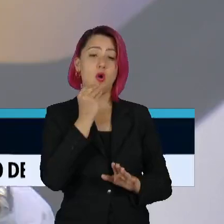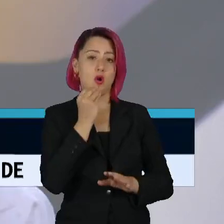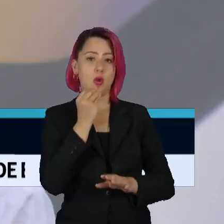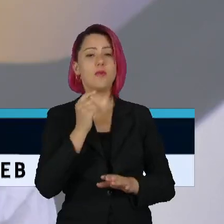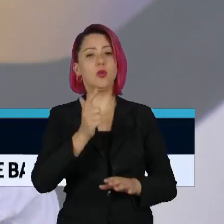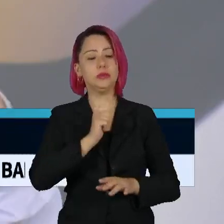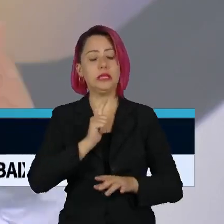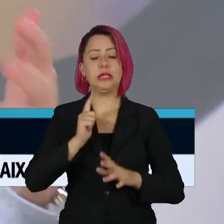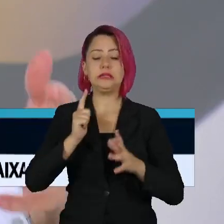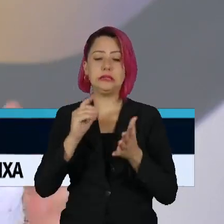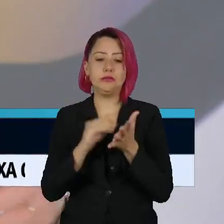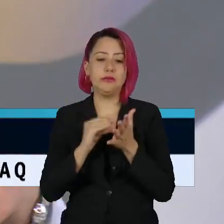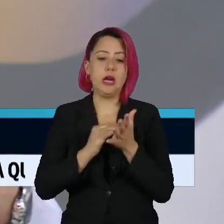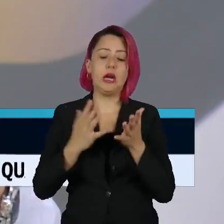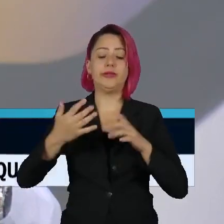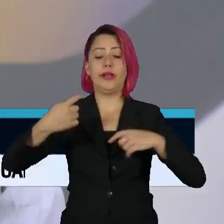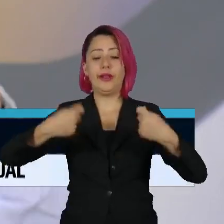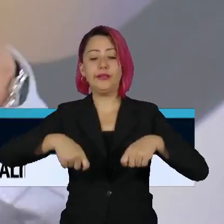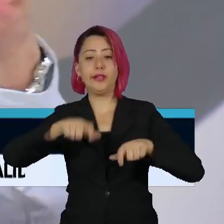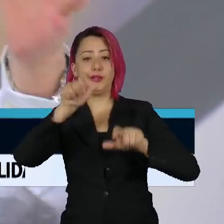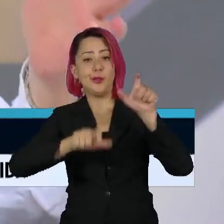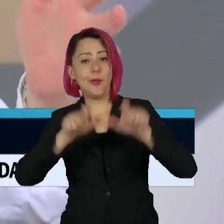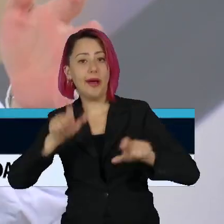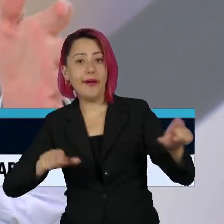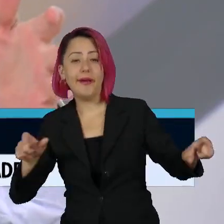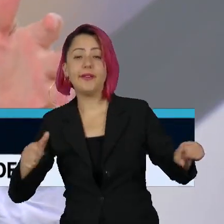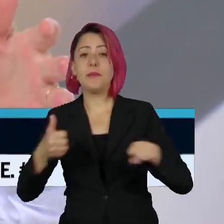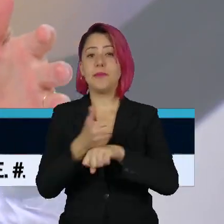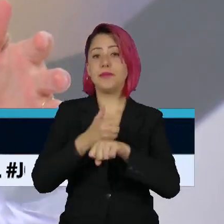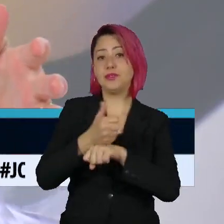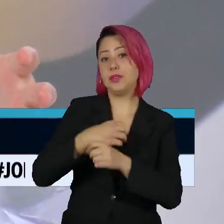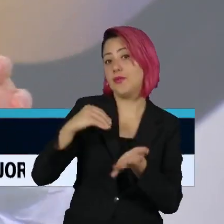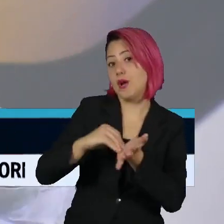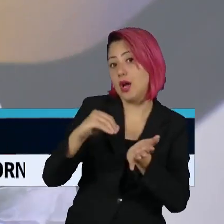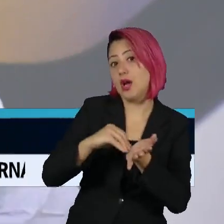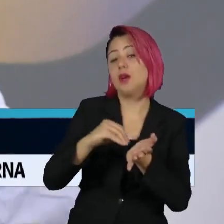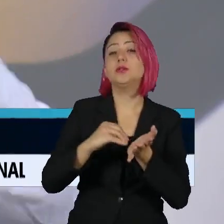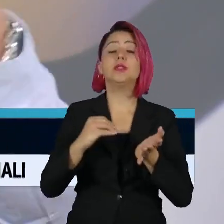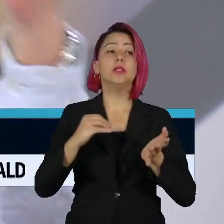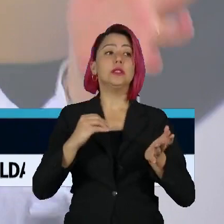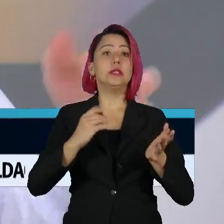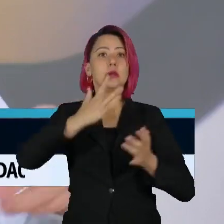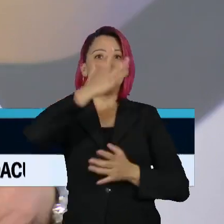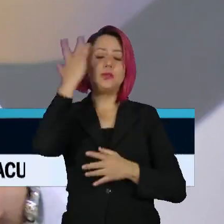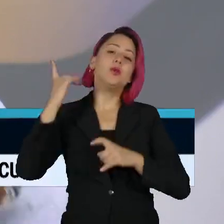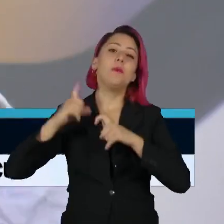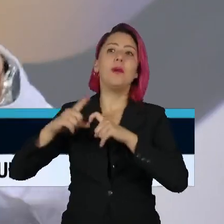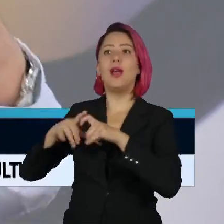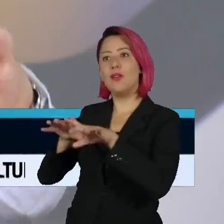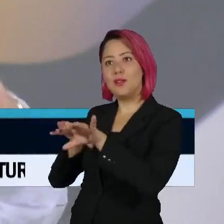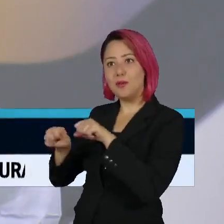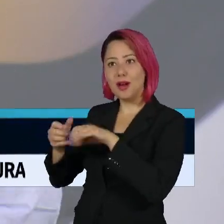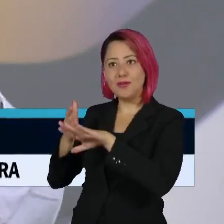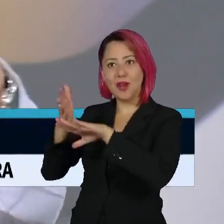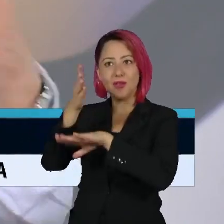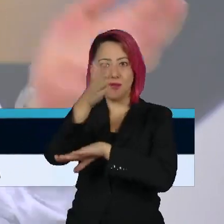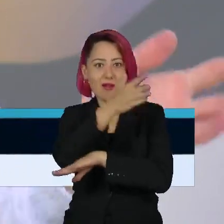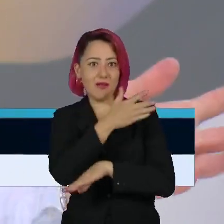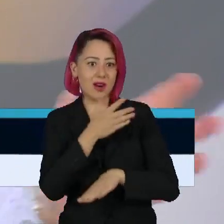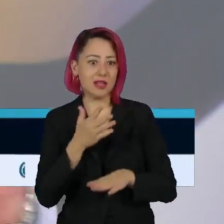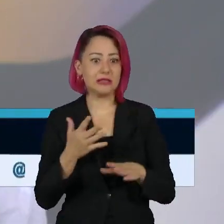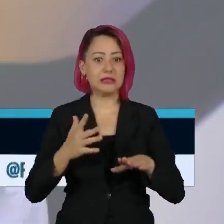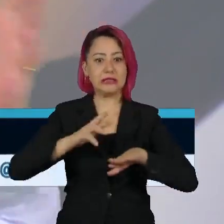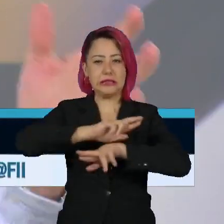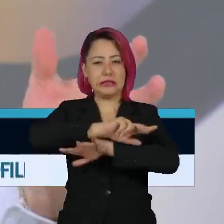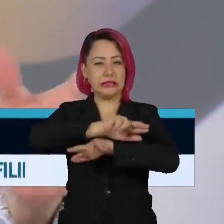de recursos humanos, de formação das nossas instituições que estão aí fazendo residência médica, residência muito profissional, nós